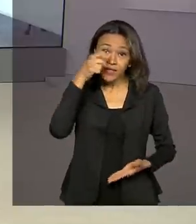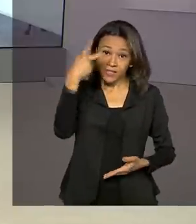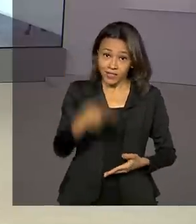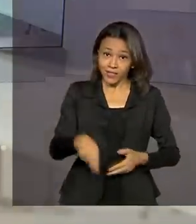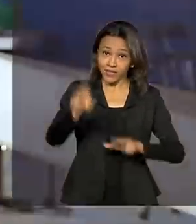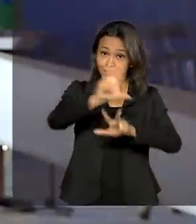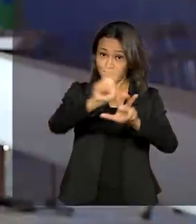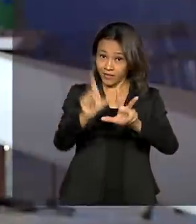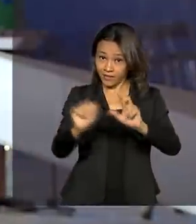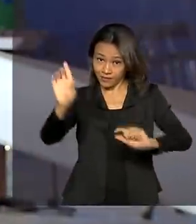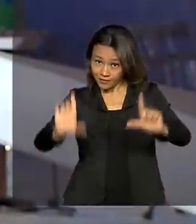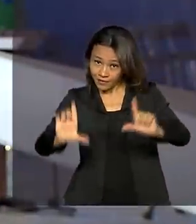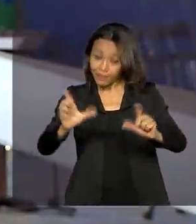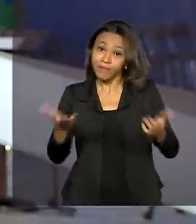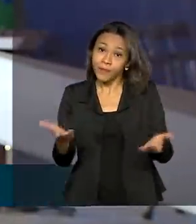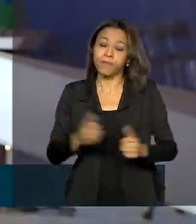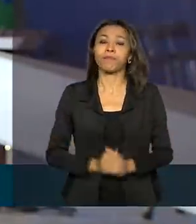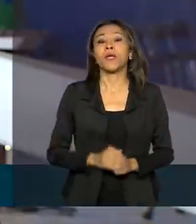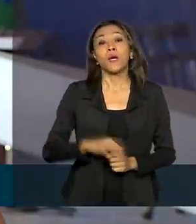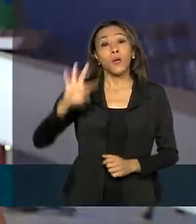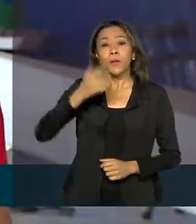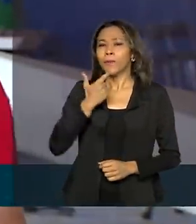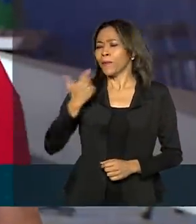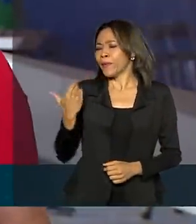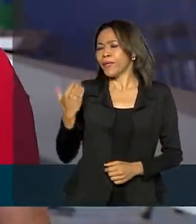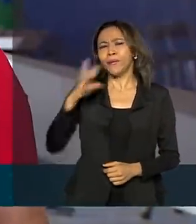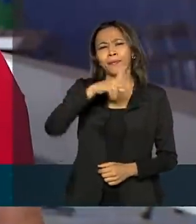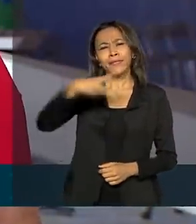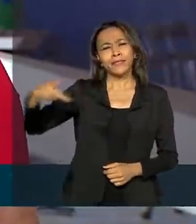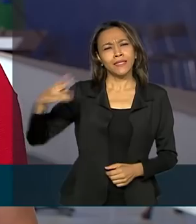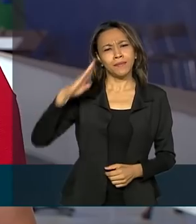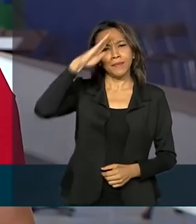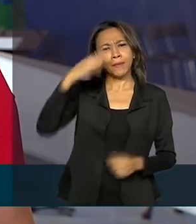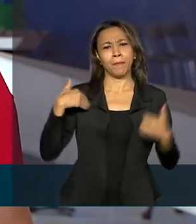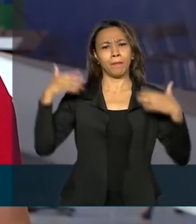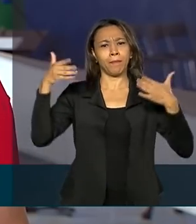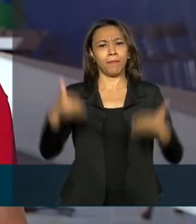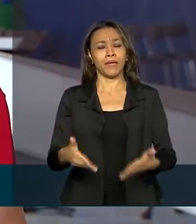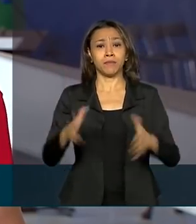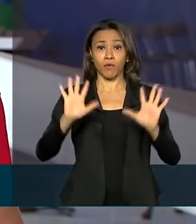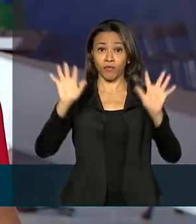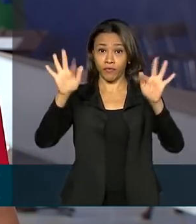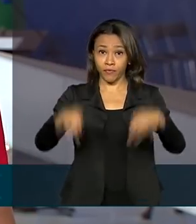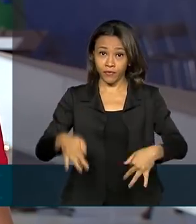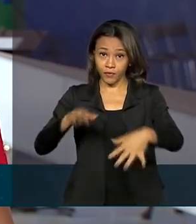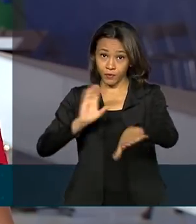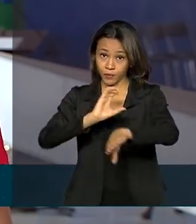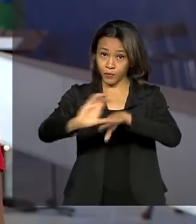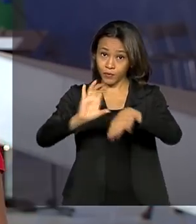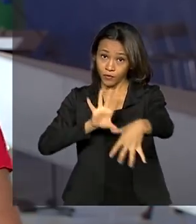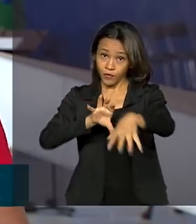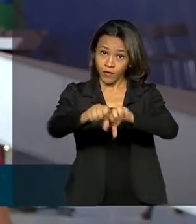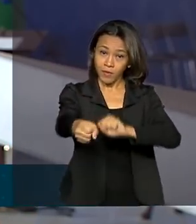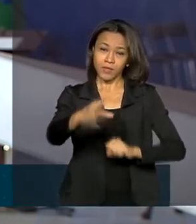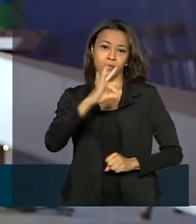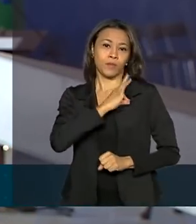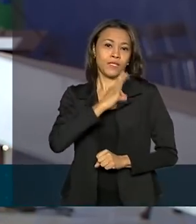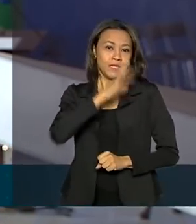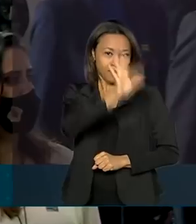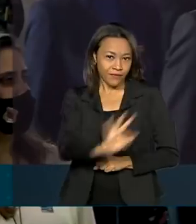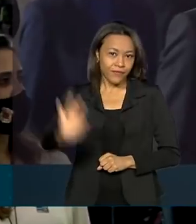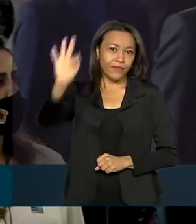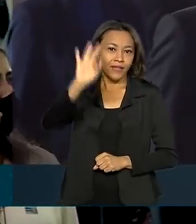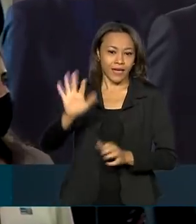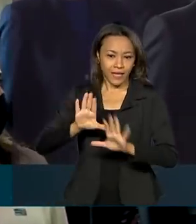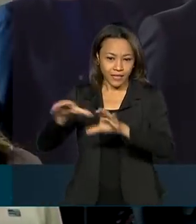TV Brasil. Pois é, como você disse, o presidente participou agora há pouquinho da cerimônia de encerramento do curso de formação de policiais federais para os